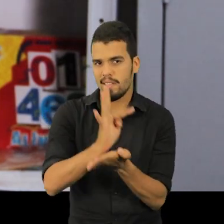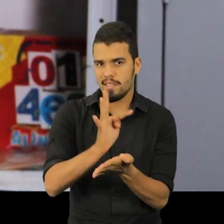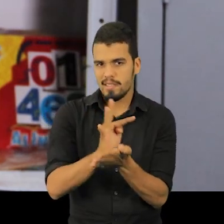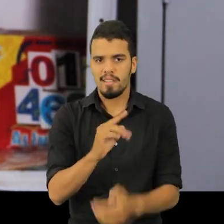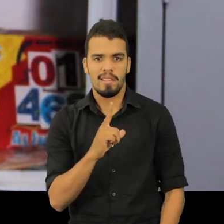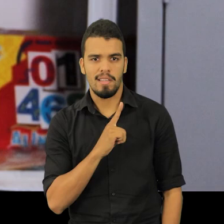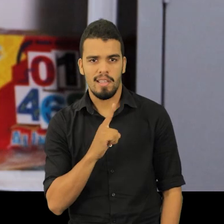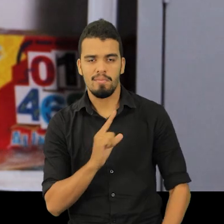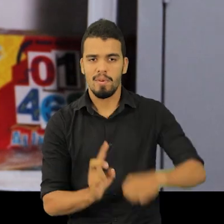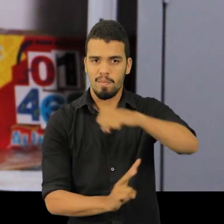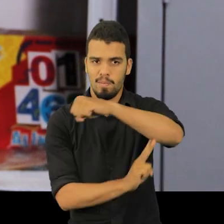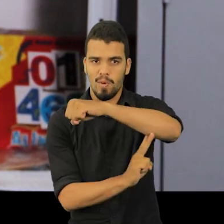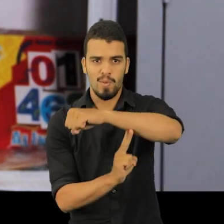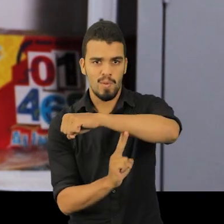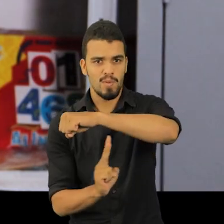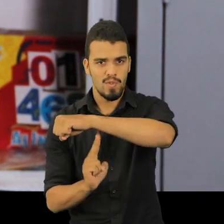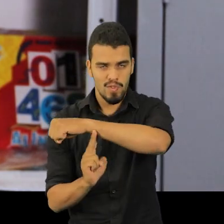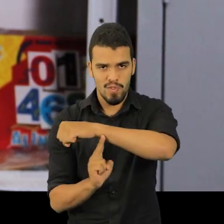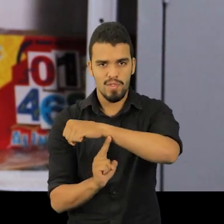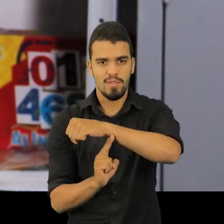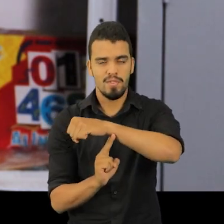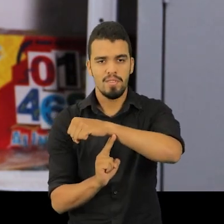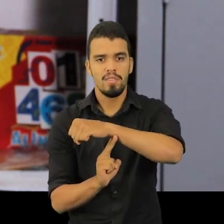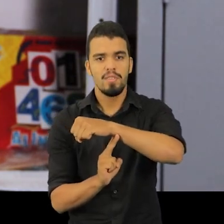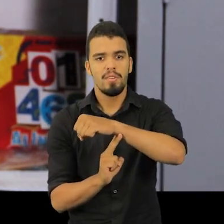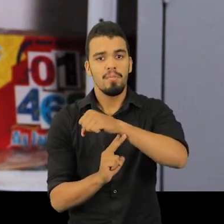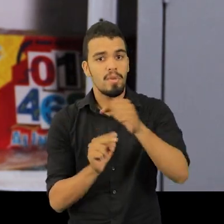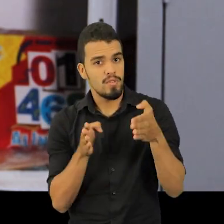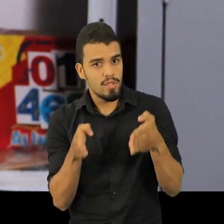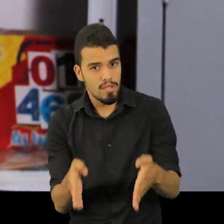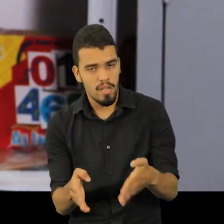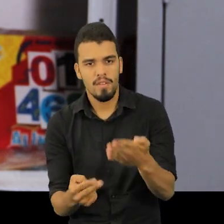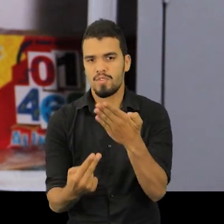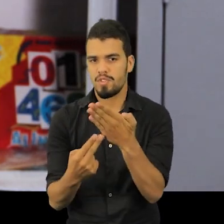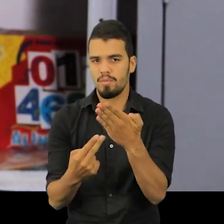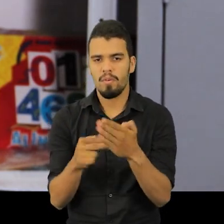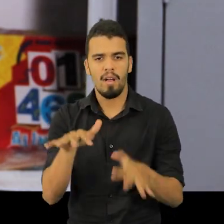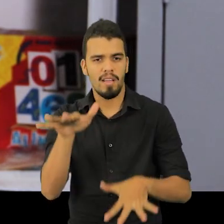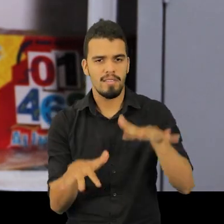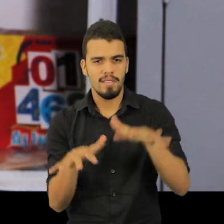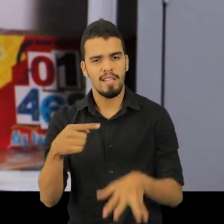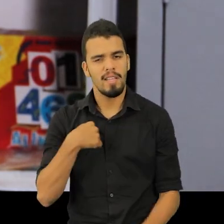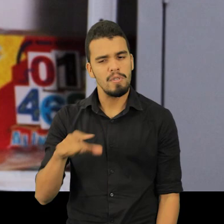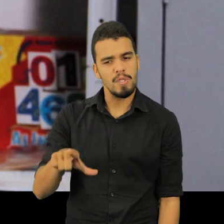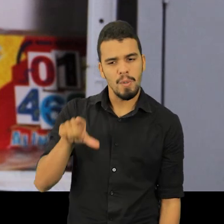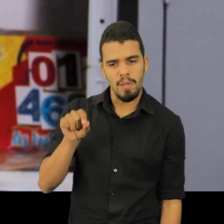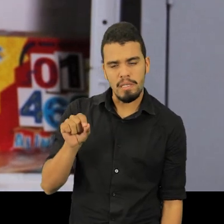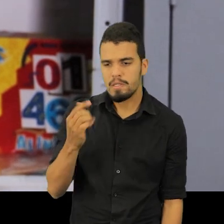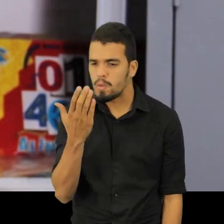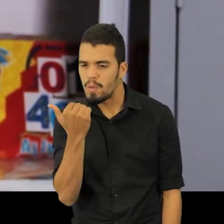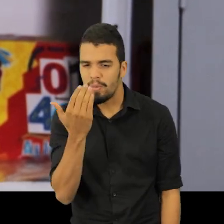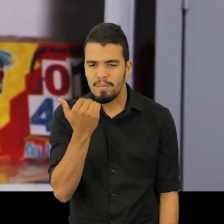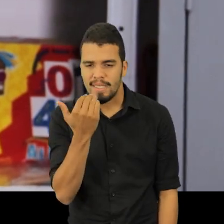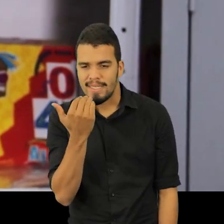uma ponte para chegar até Timon, eu tinha que, muitas vezes, escolher entre comer...